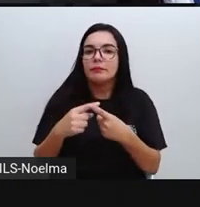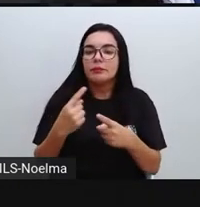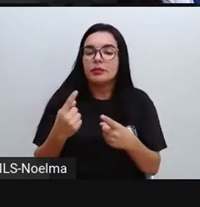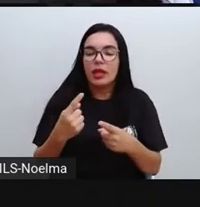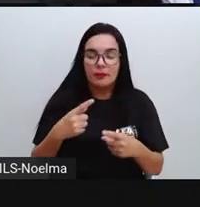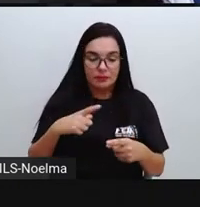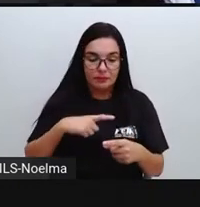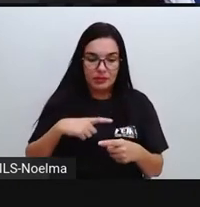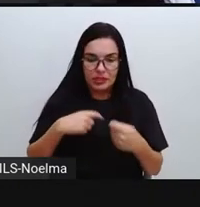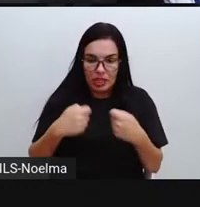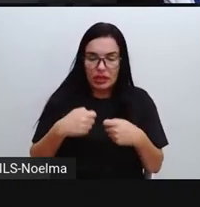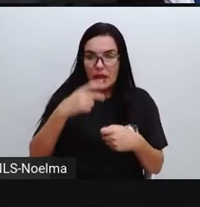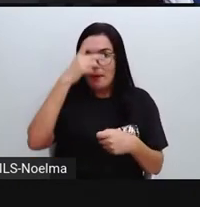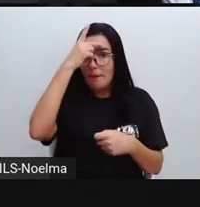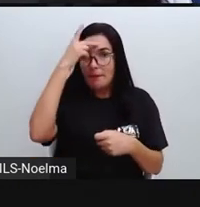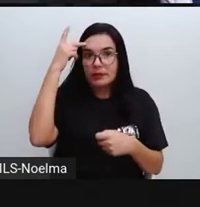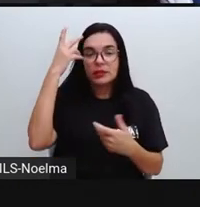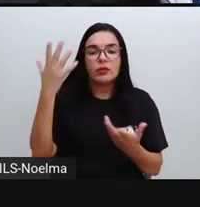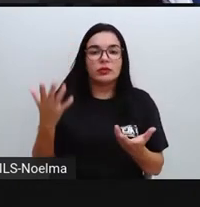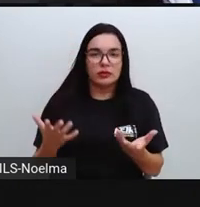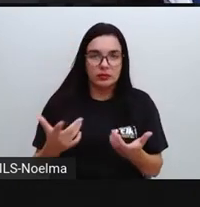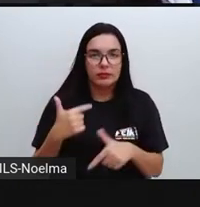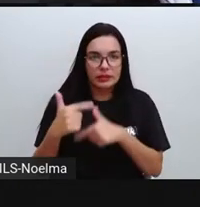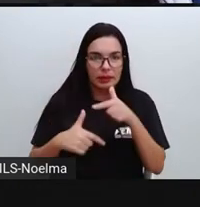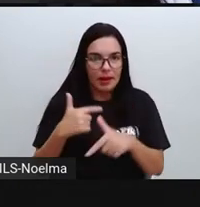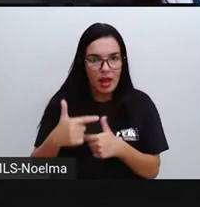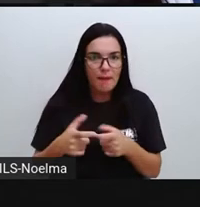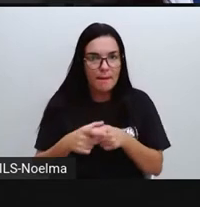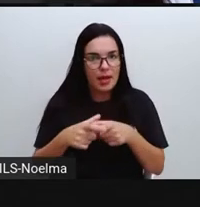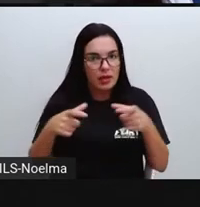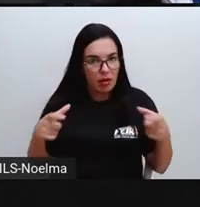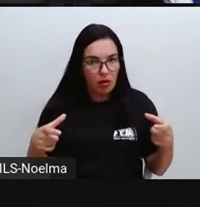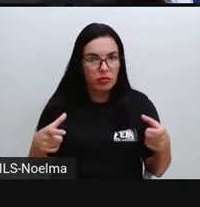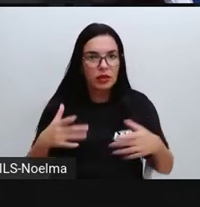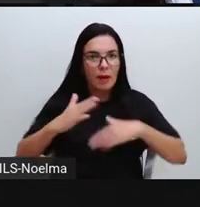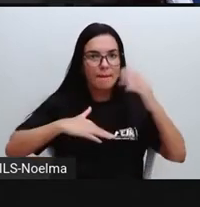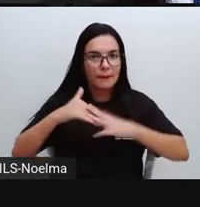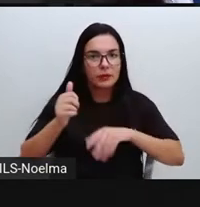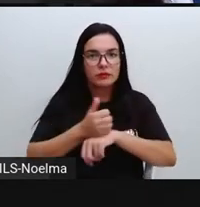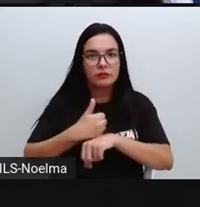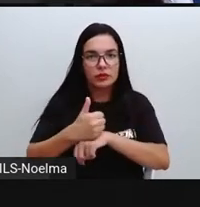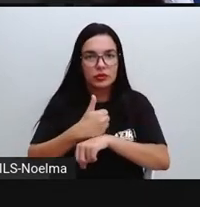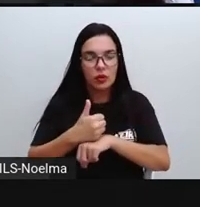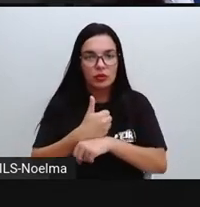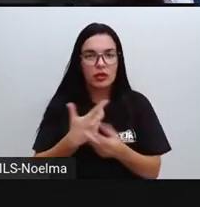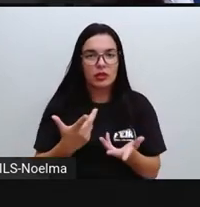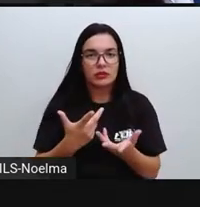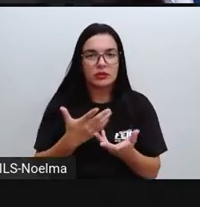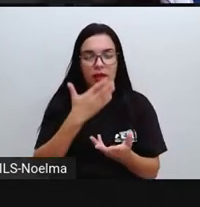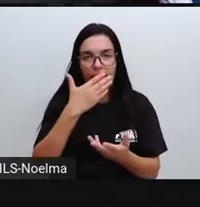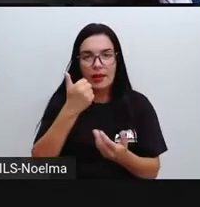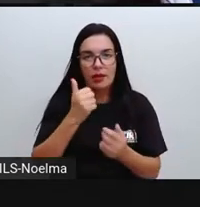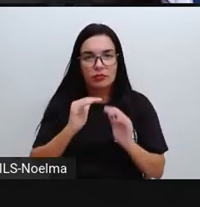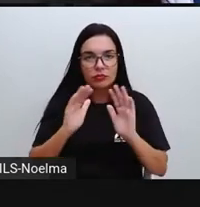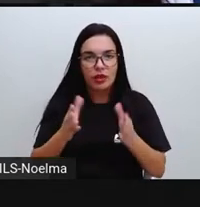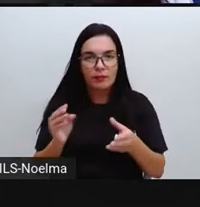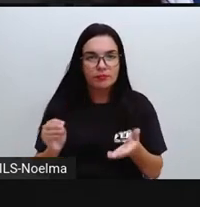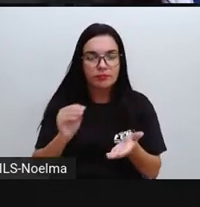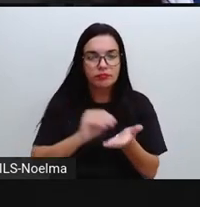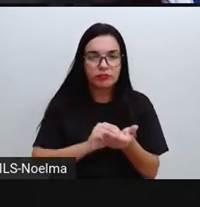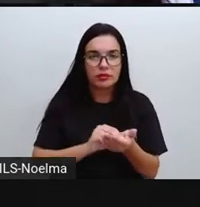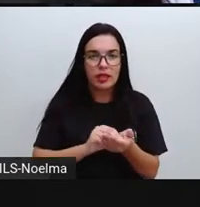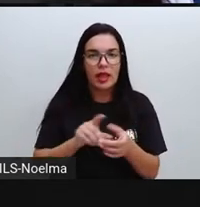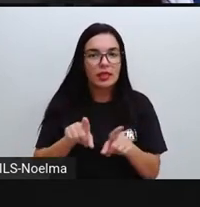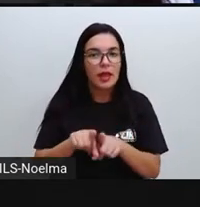selecionar o maior número de funcionários e profissionais que sejam capacitados, né? Trabalhar também com